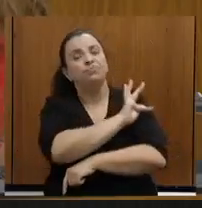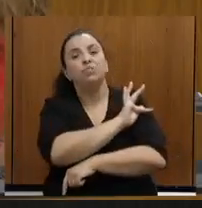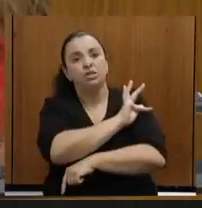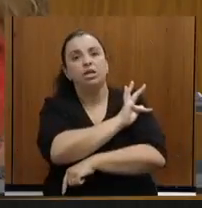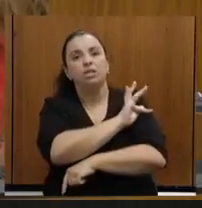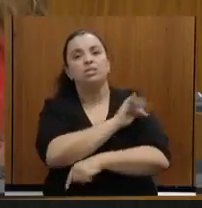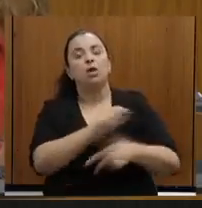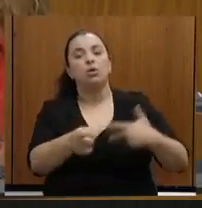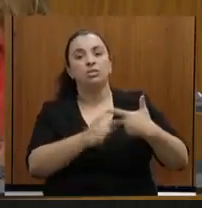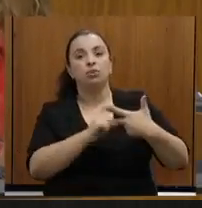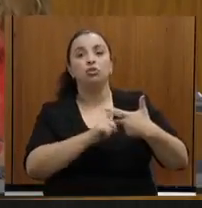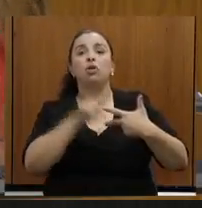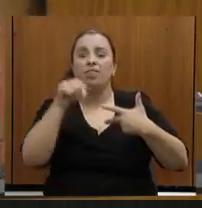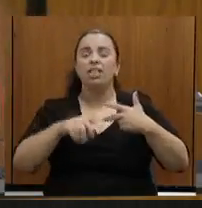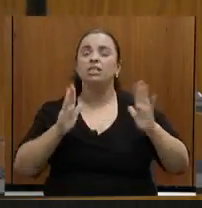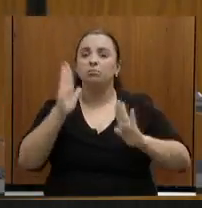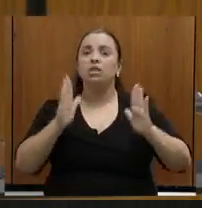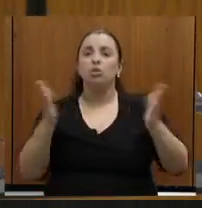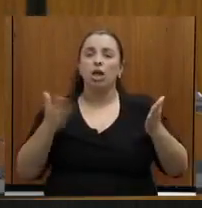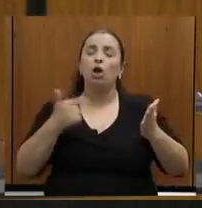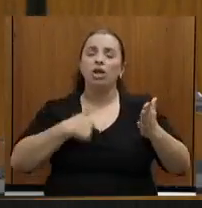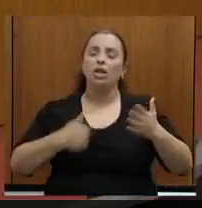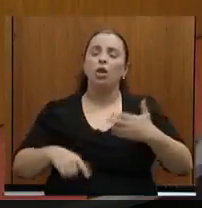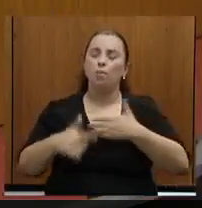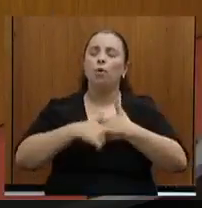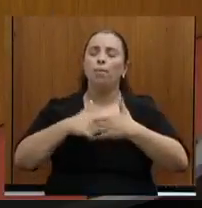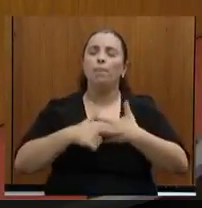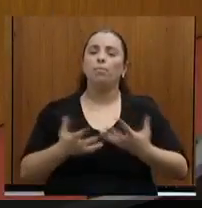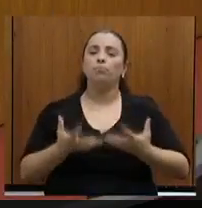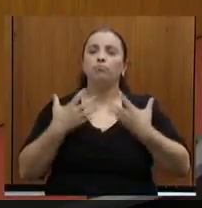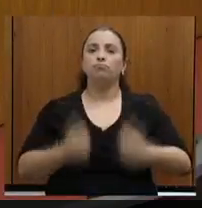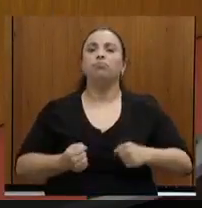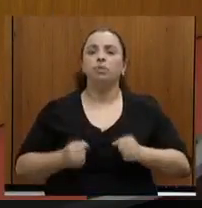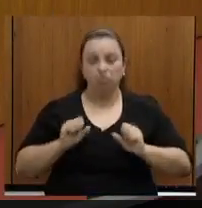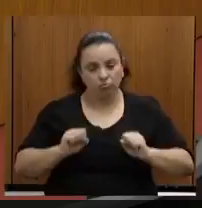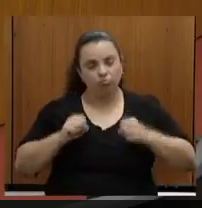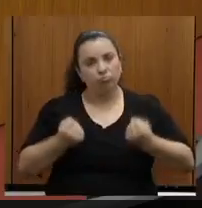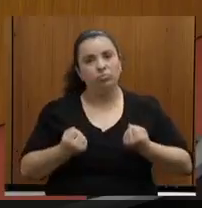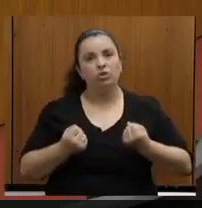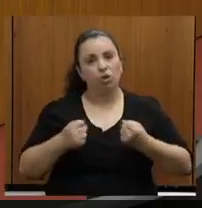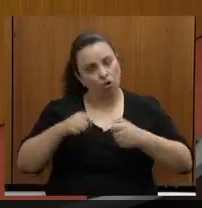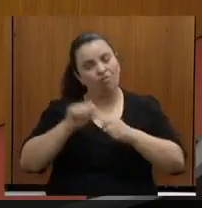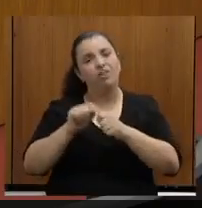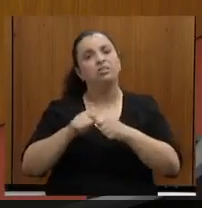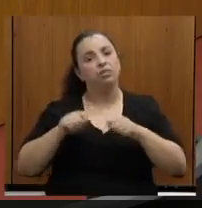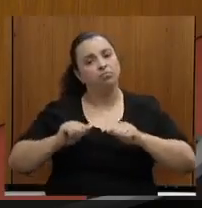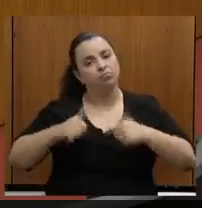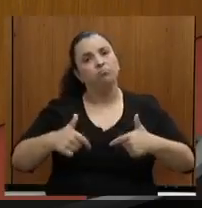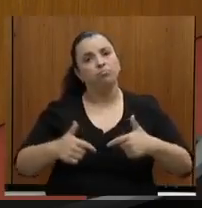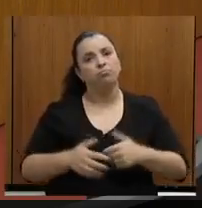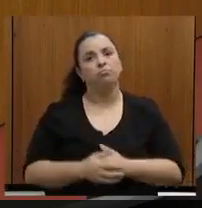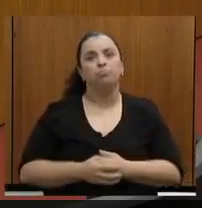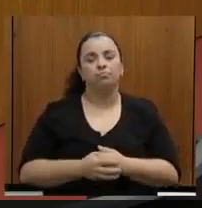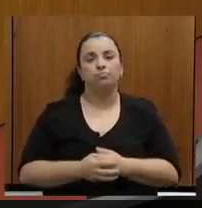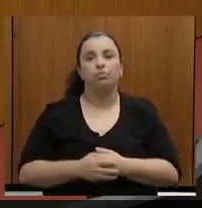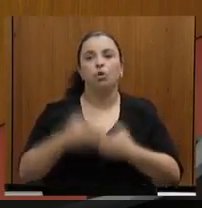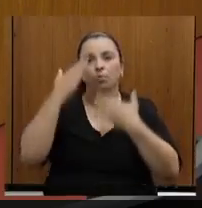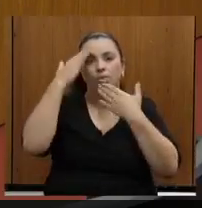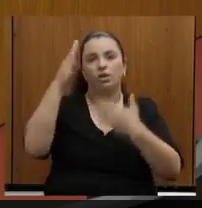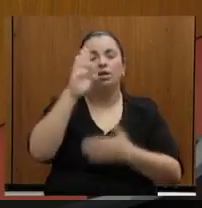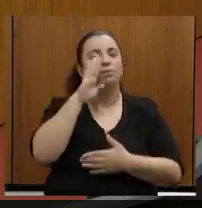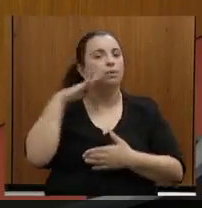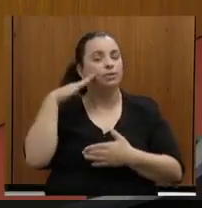que eu tenho desempenhado. Obrigada, presidente. Pois não, deputada Beatriz. Bom, passa-se a terceira